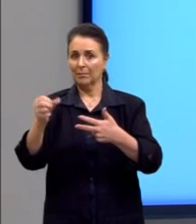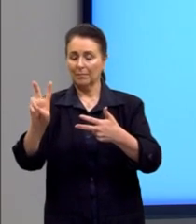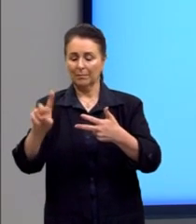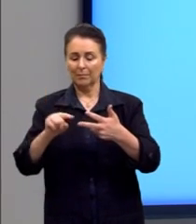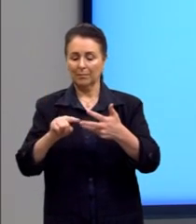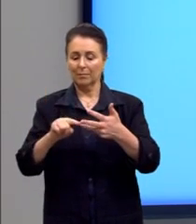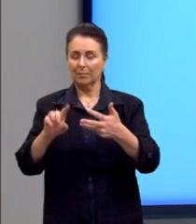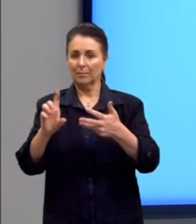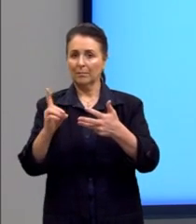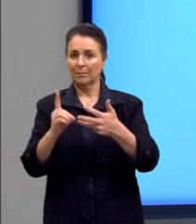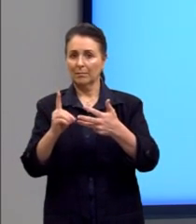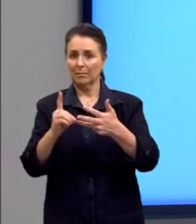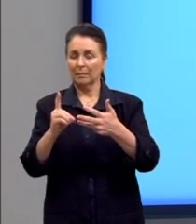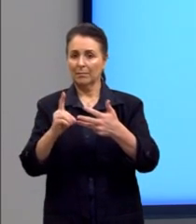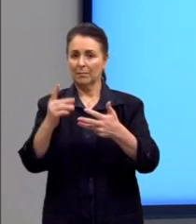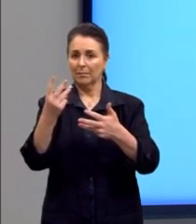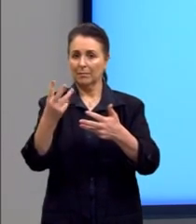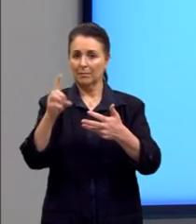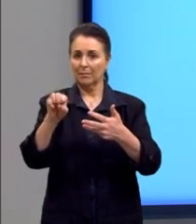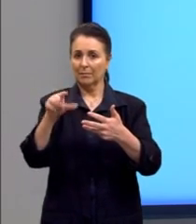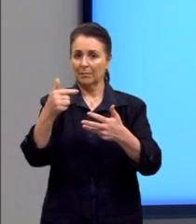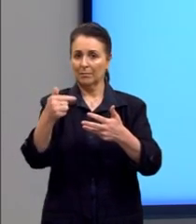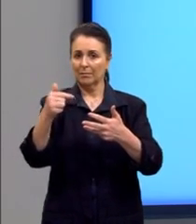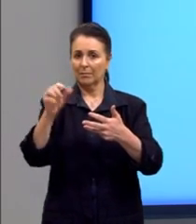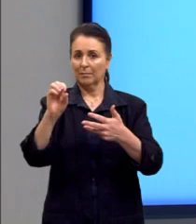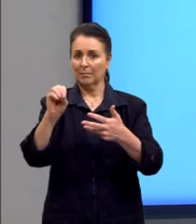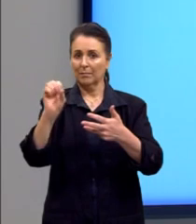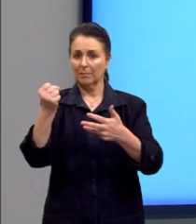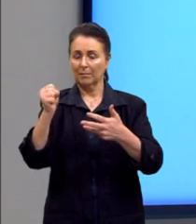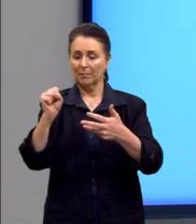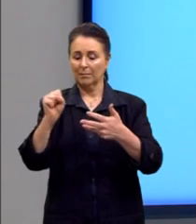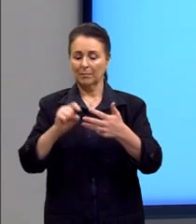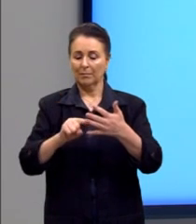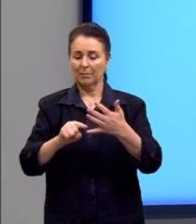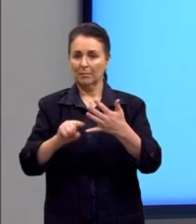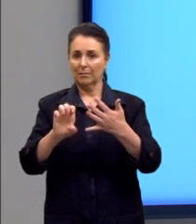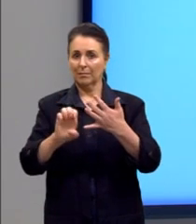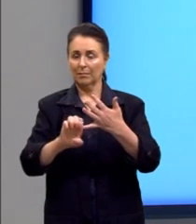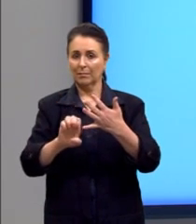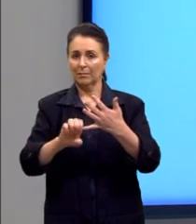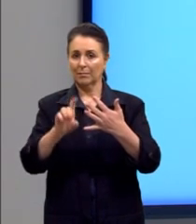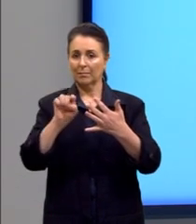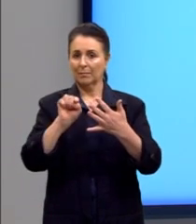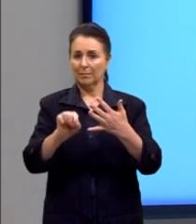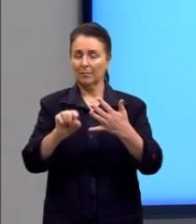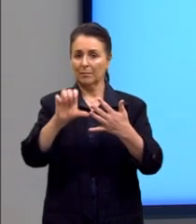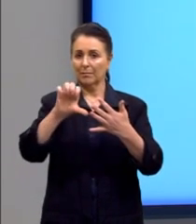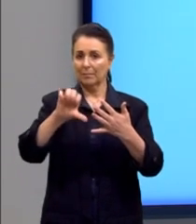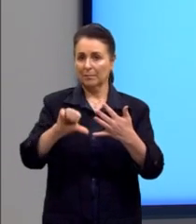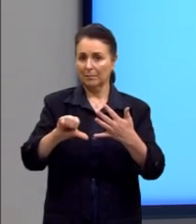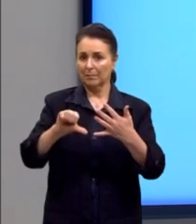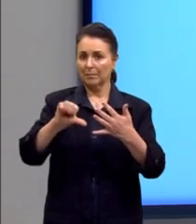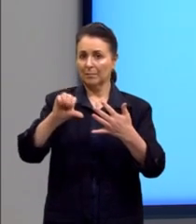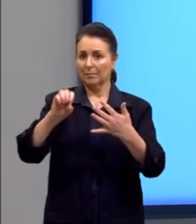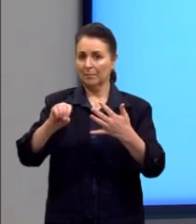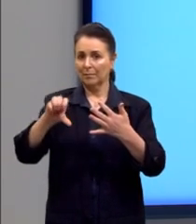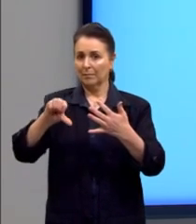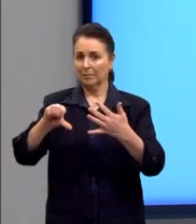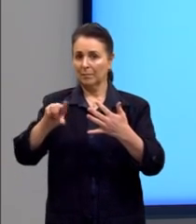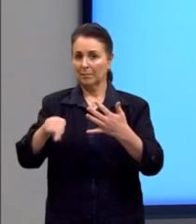letra D, R$.708 e letra E, R$.909